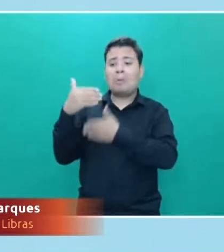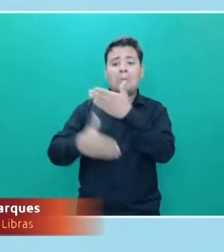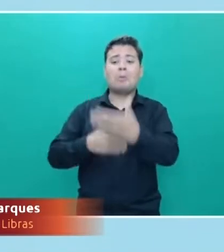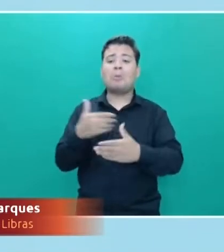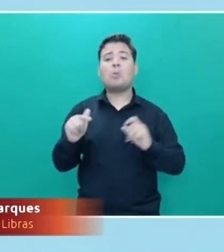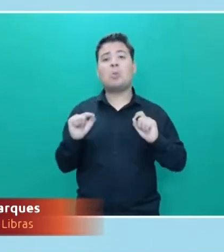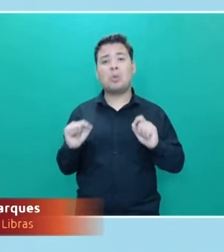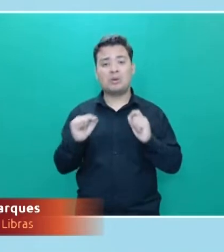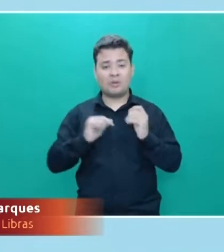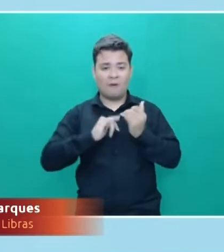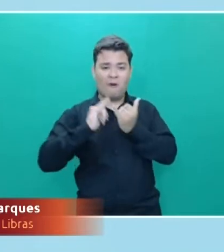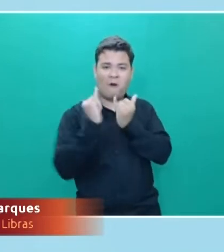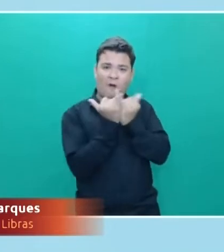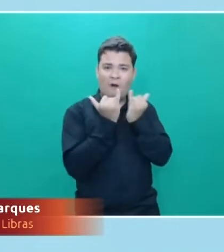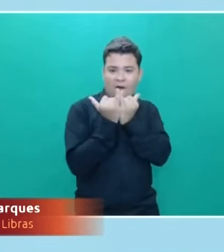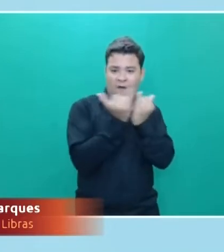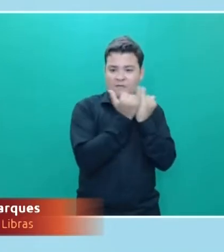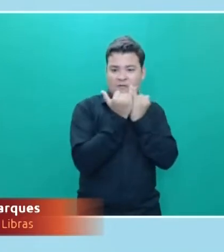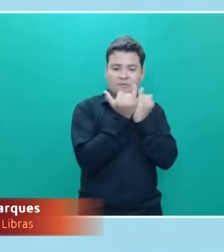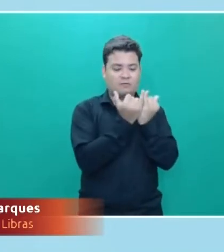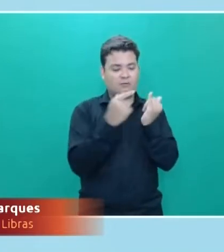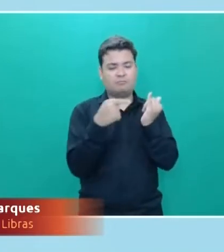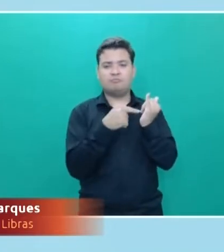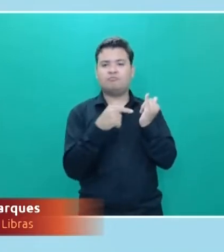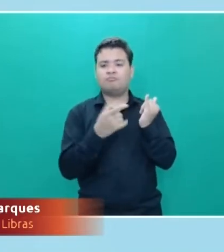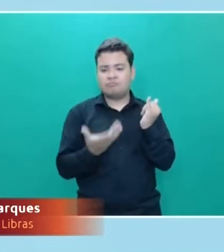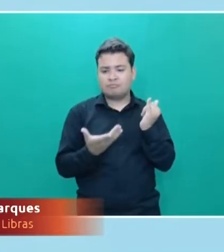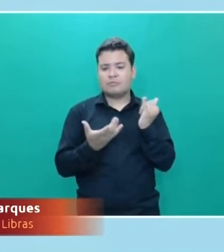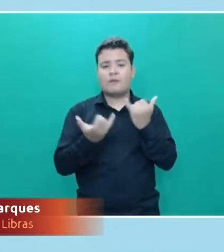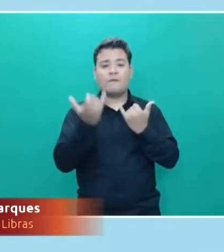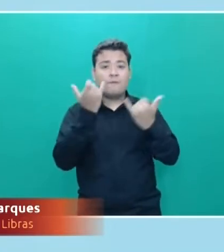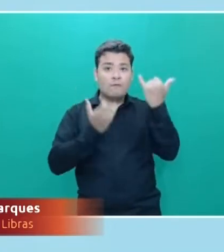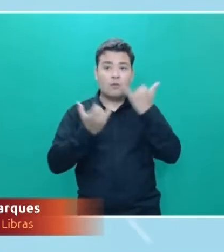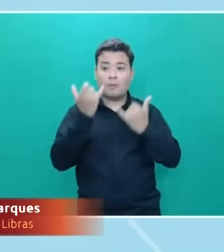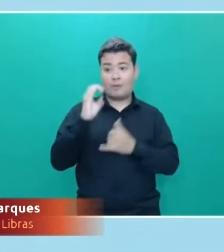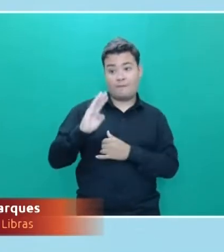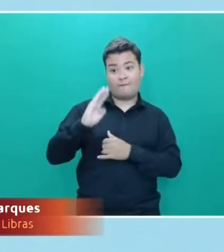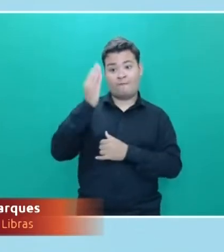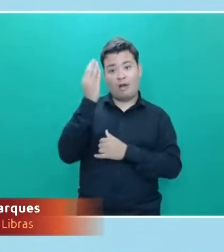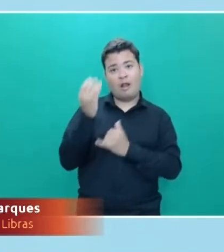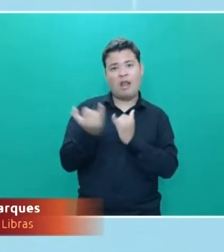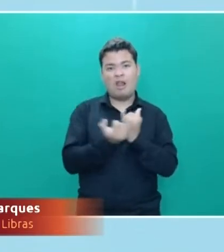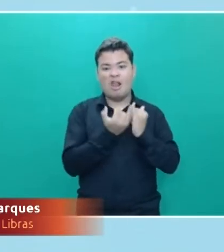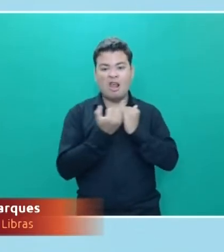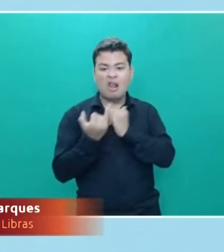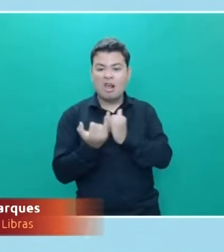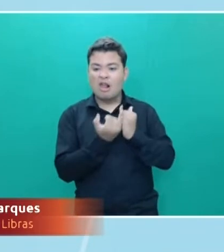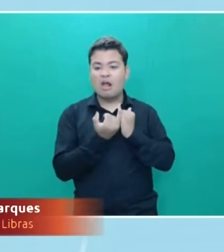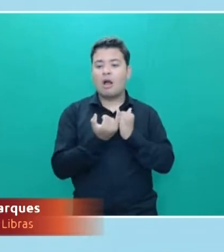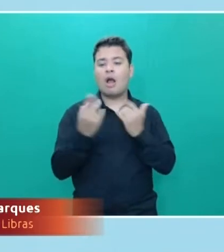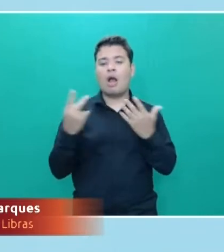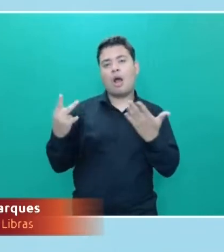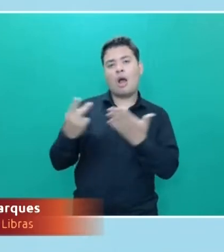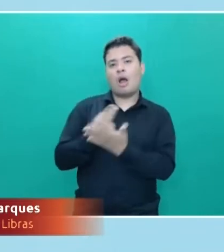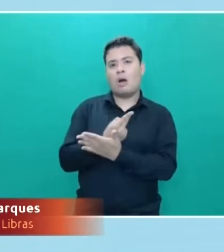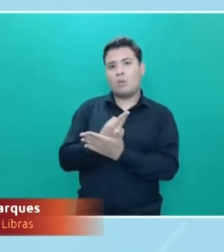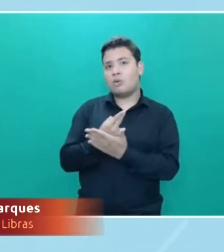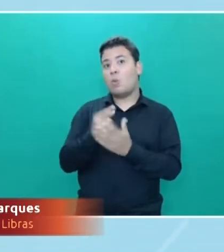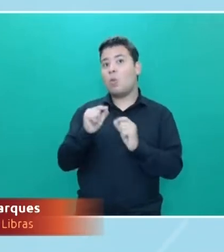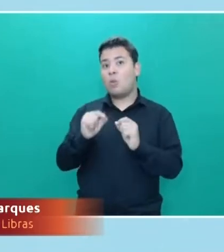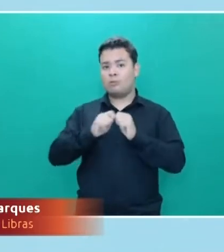fofoca, essa informação falsa, ela passou a ter uma dimensão maior.